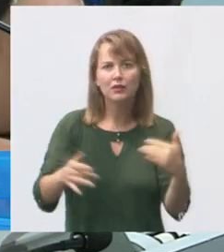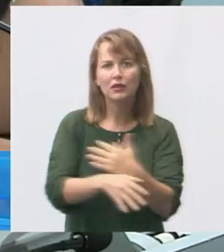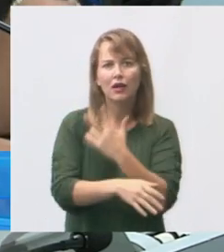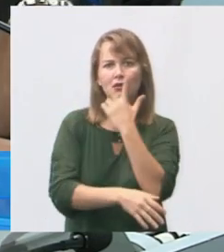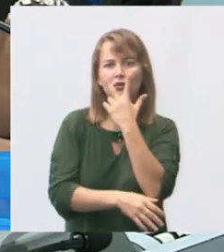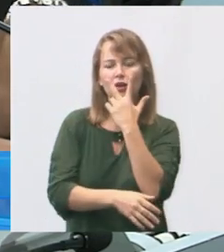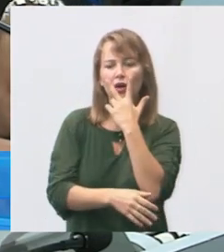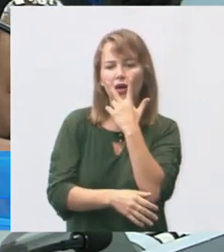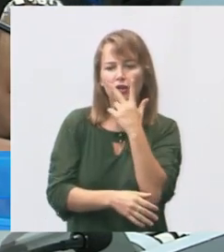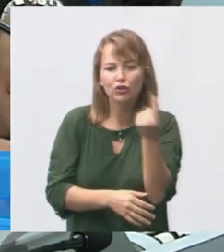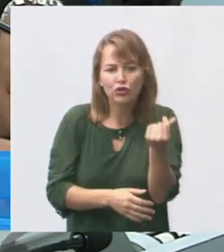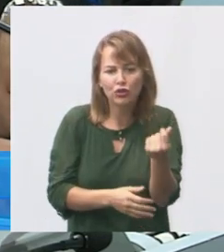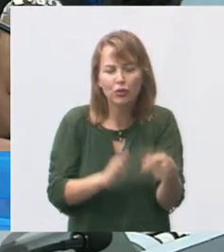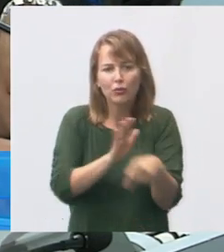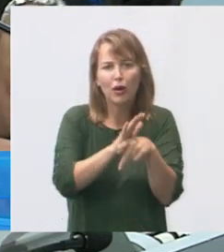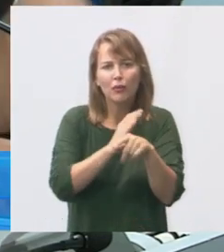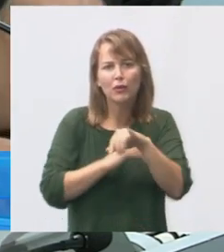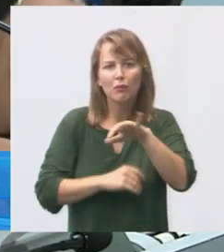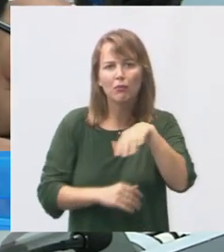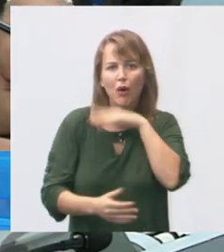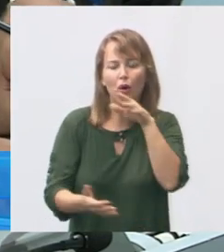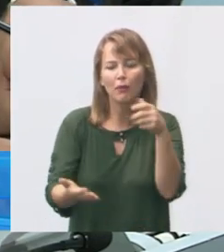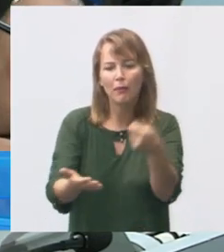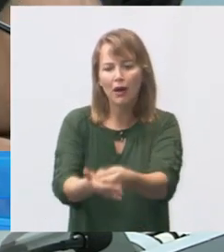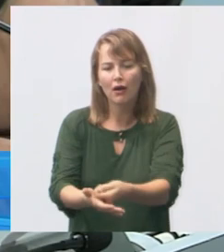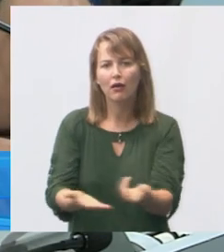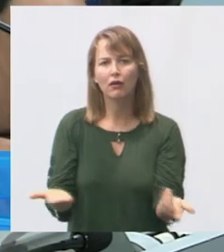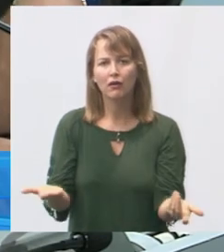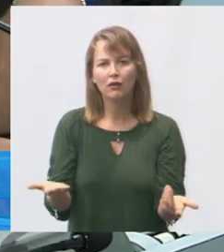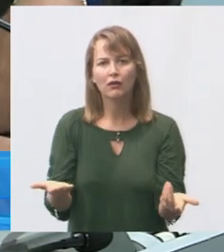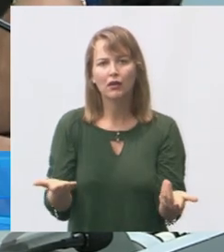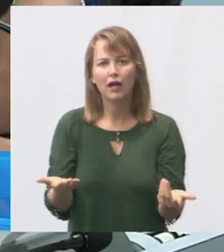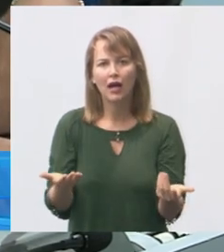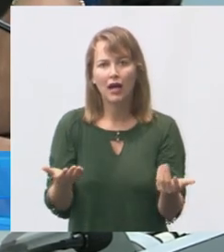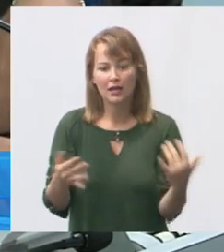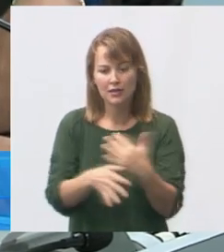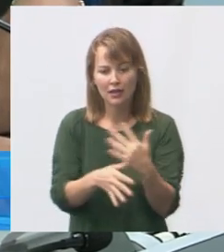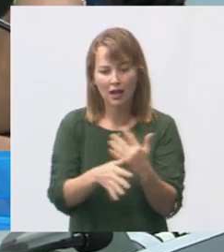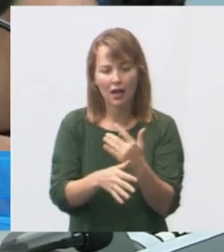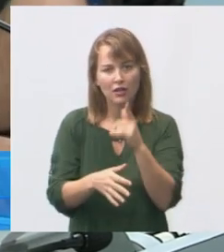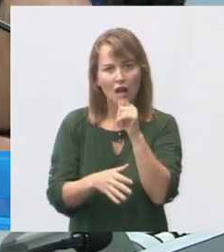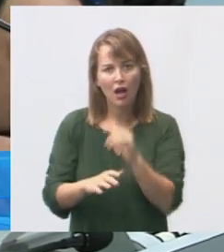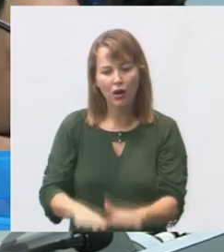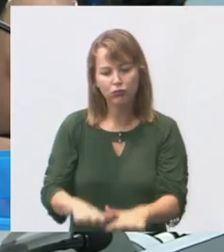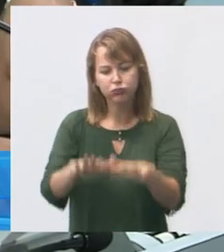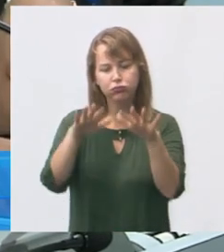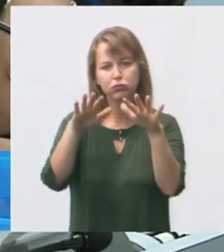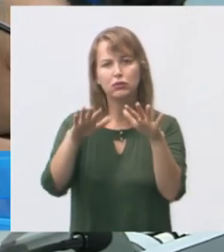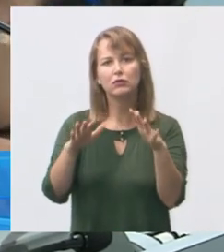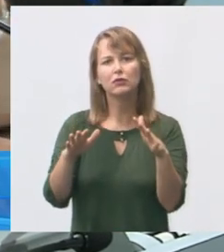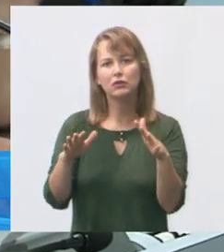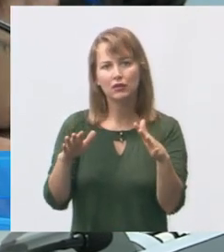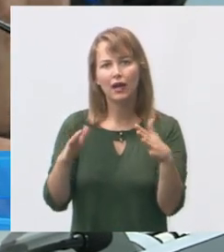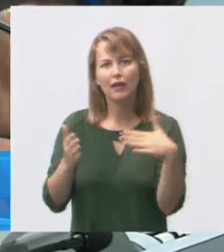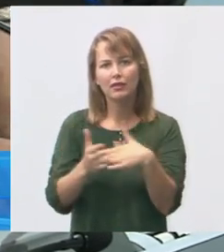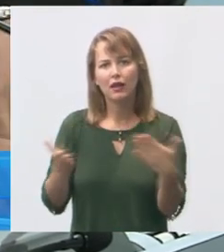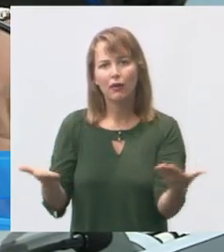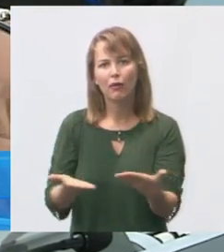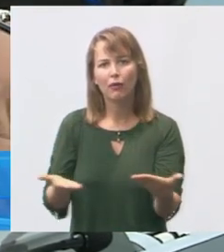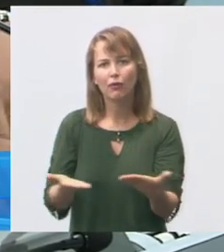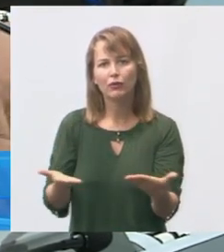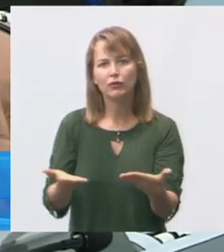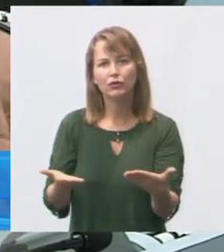valer o dinheiro dos nossos impostos a cidade está alagada alagada e até hoje